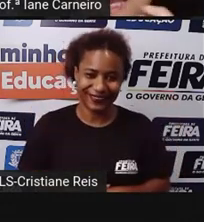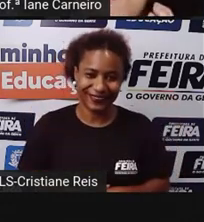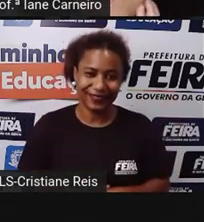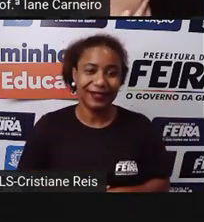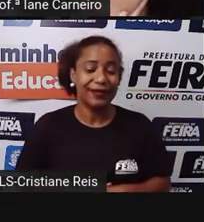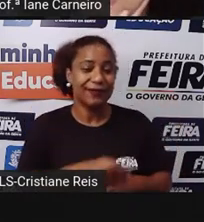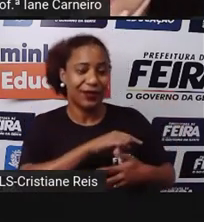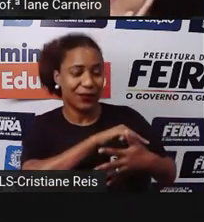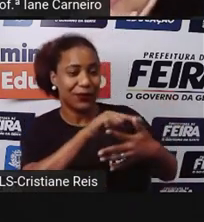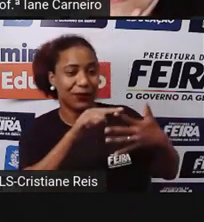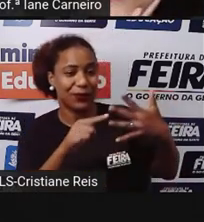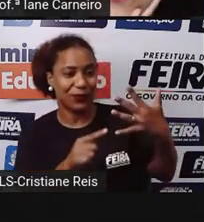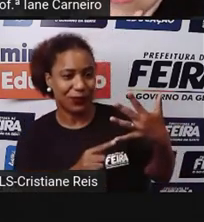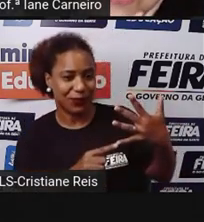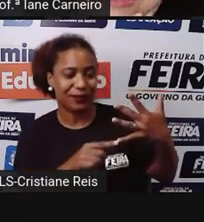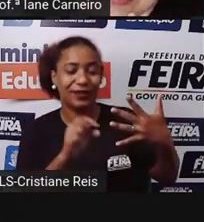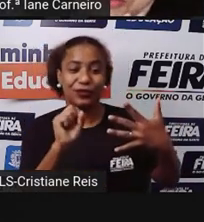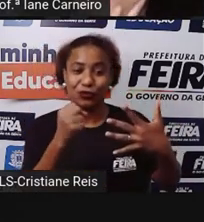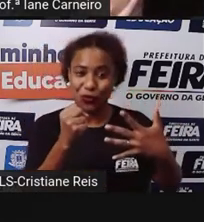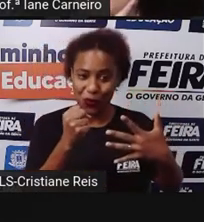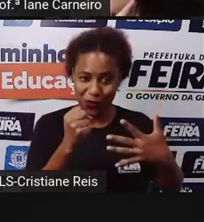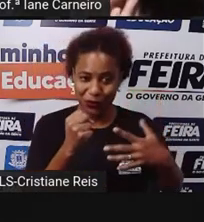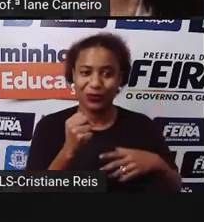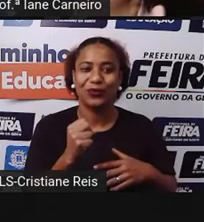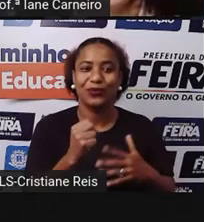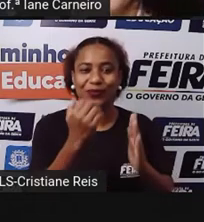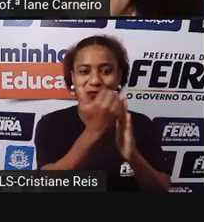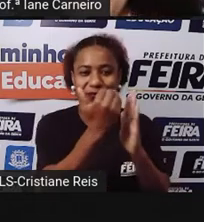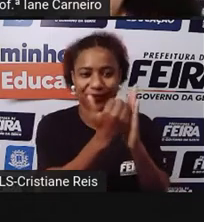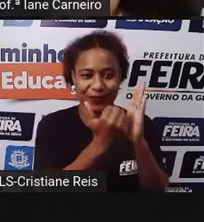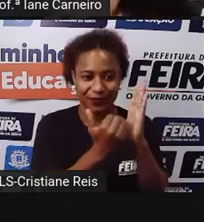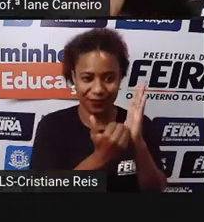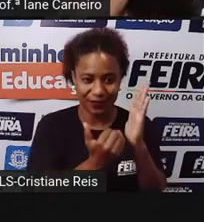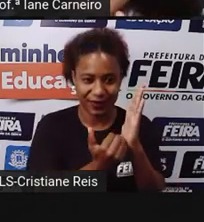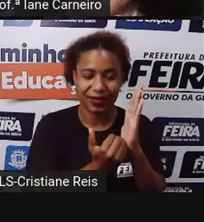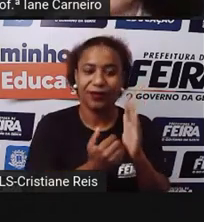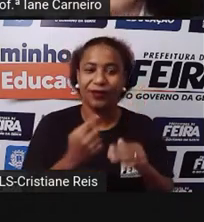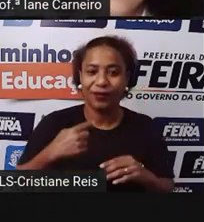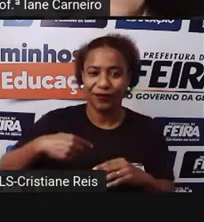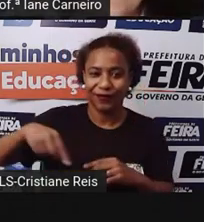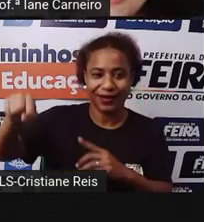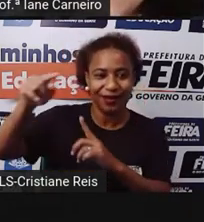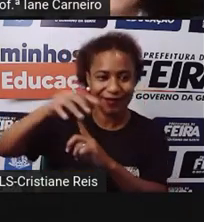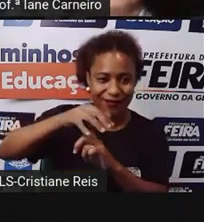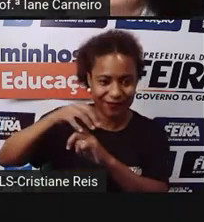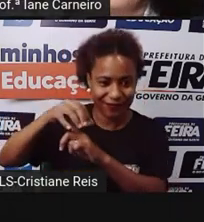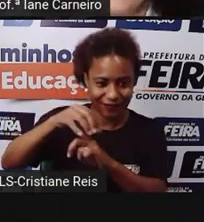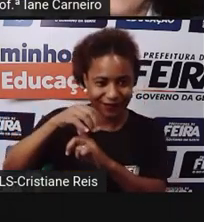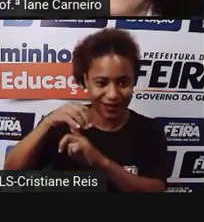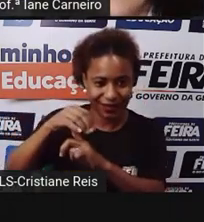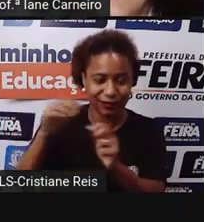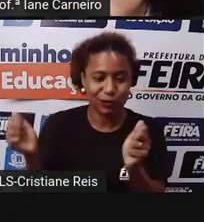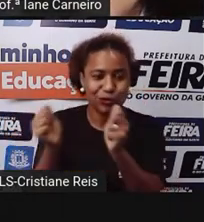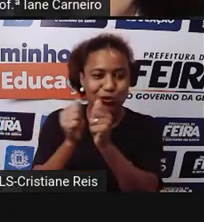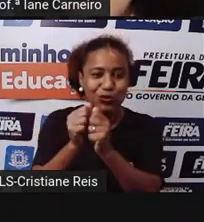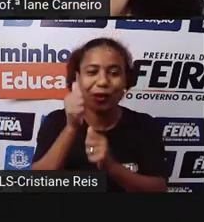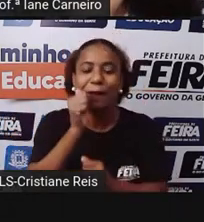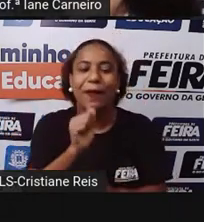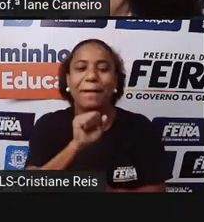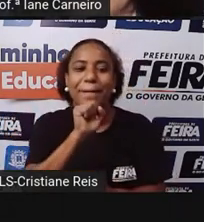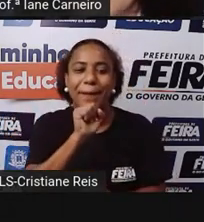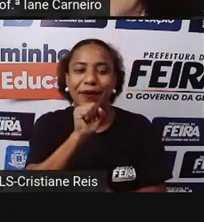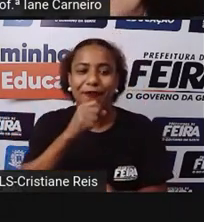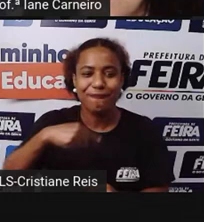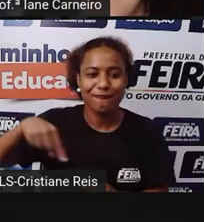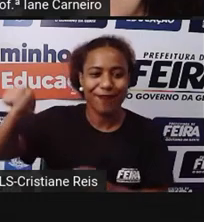ingredientes Que a Pró selecionou Então quando você for à feira Quando a mamãe for à feira aí Né? Ajuda a mamãe Na escrita